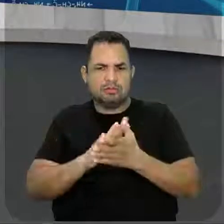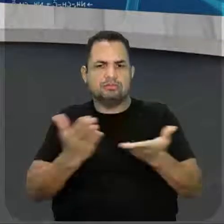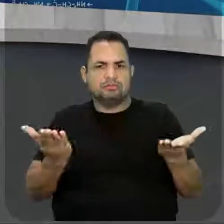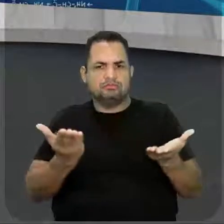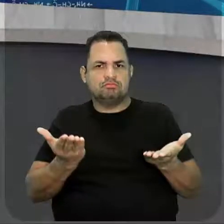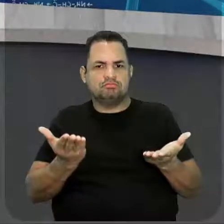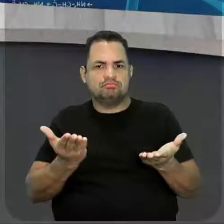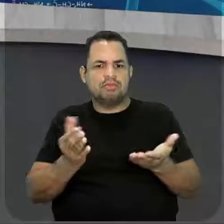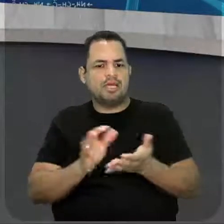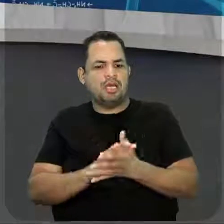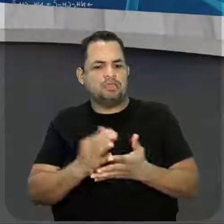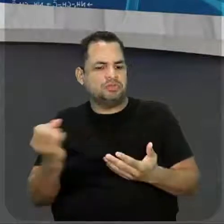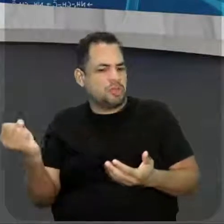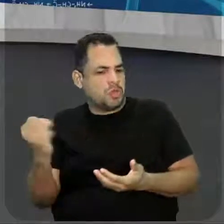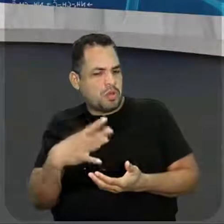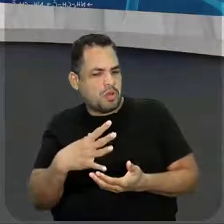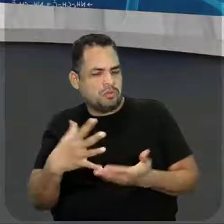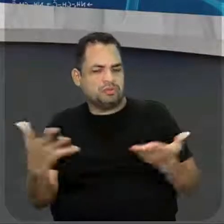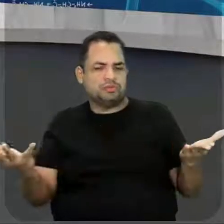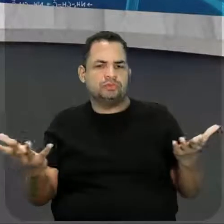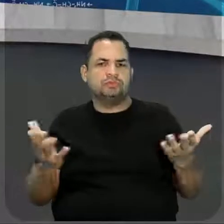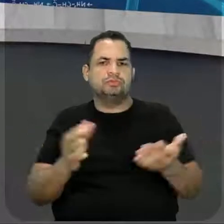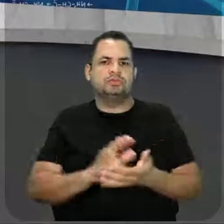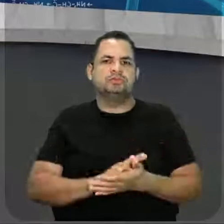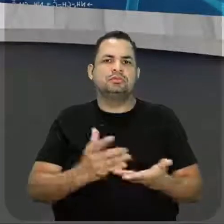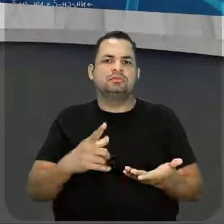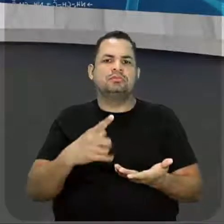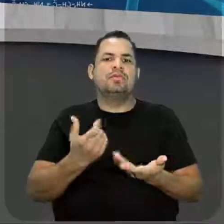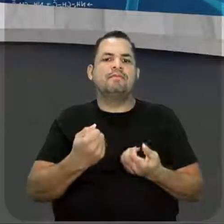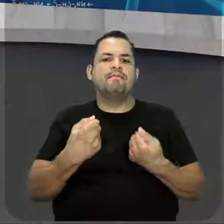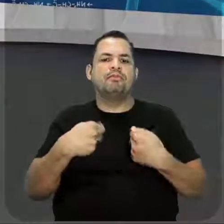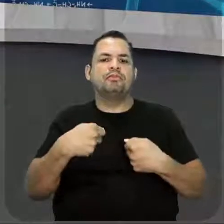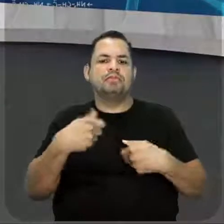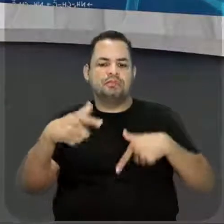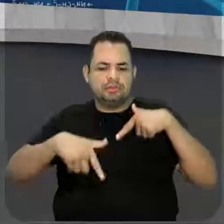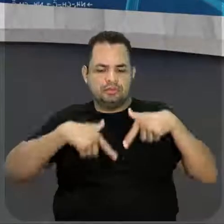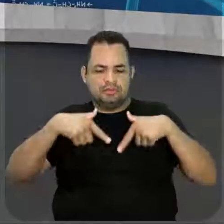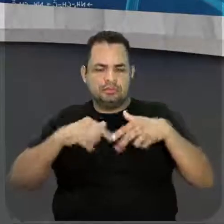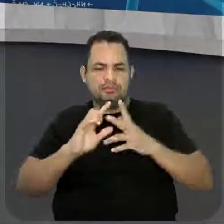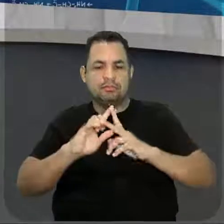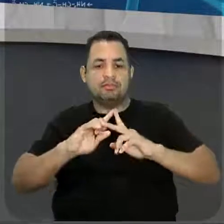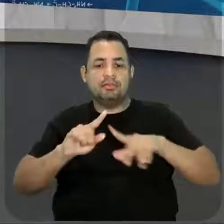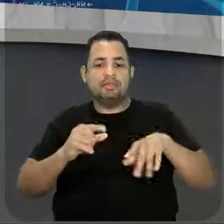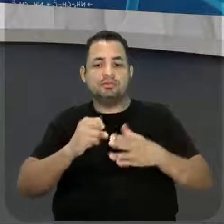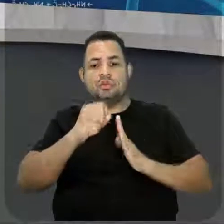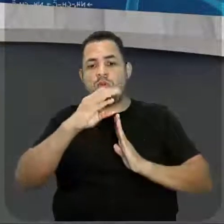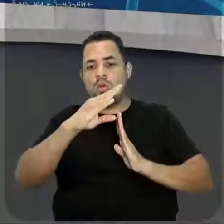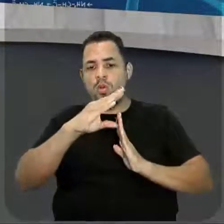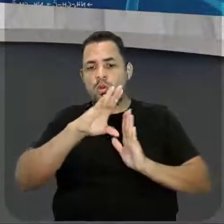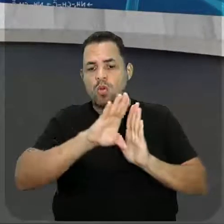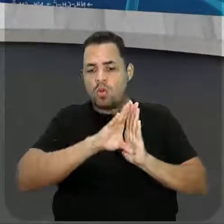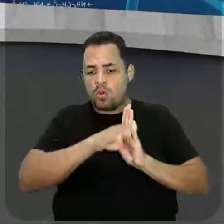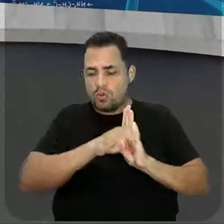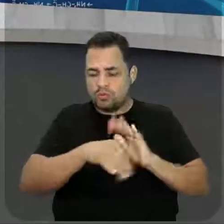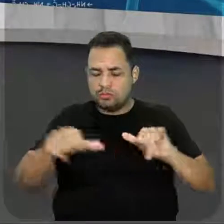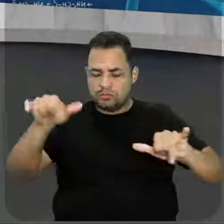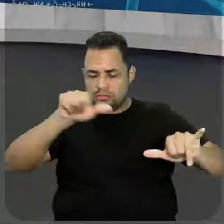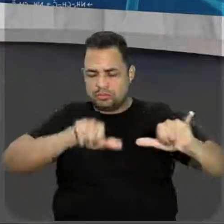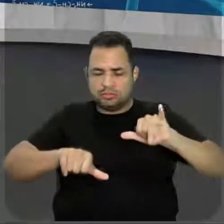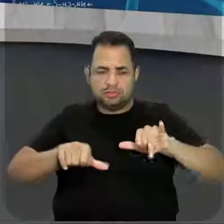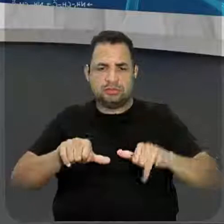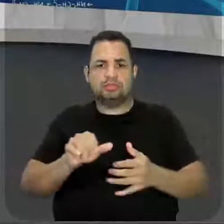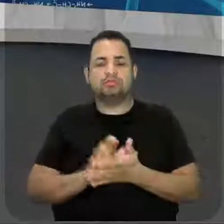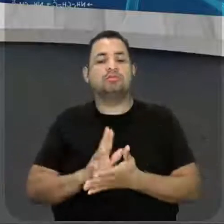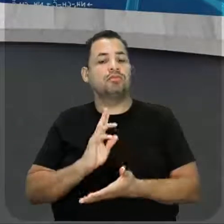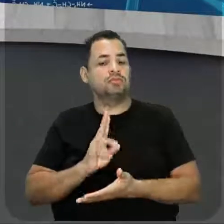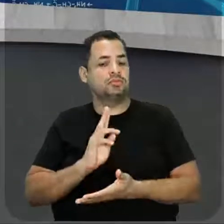mais recentes, mais atuais, para a gente poder trabalhar. Só que o conceito da Química é o mesmo,